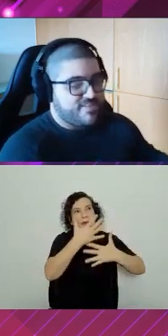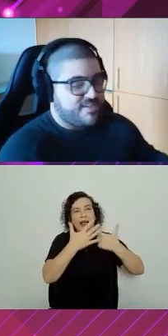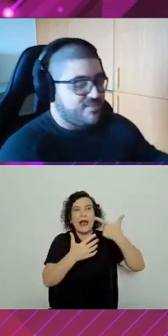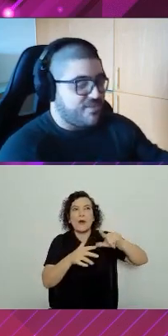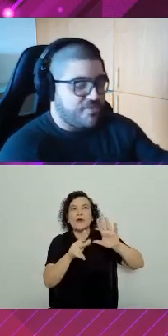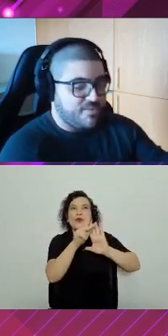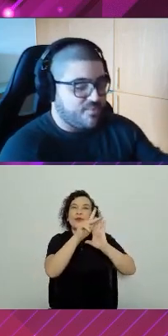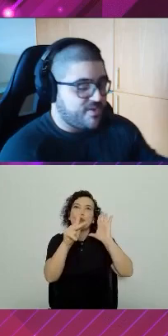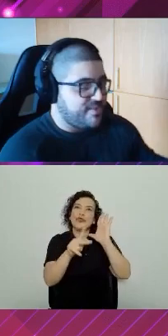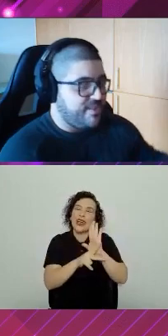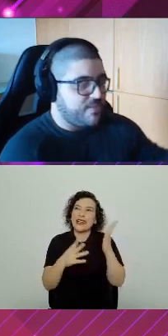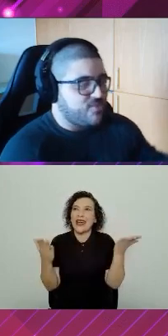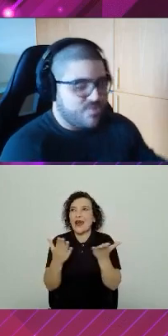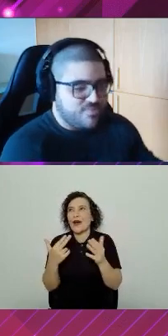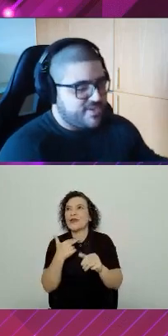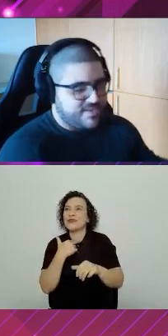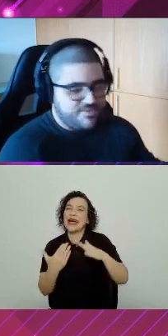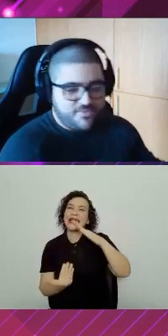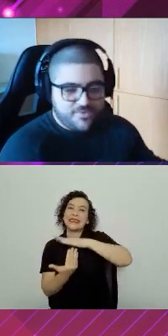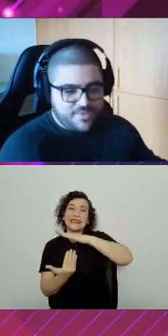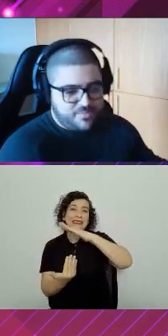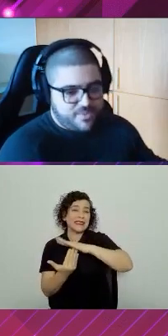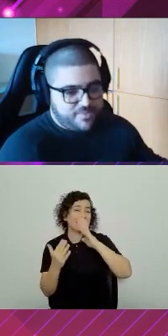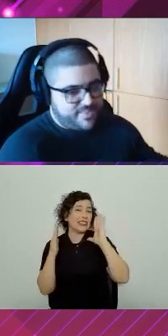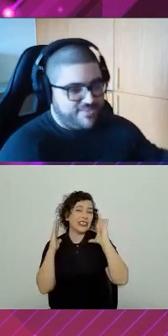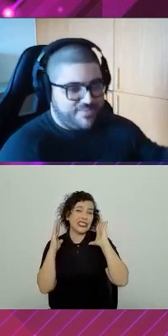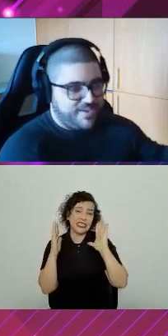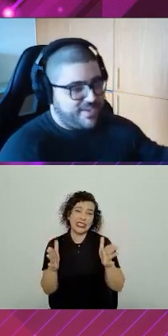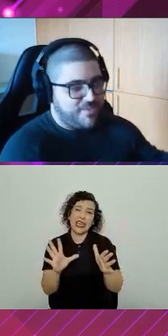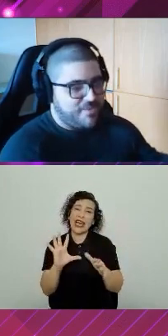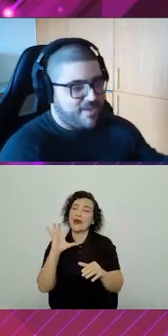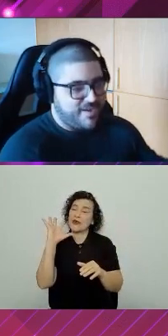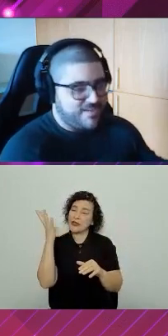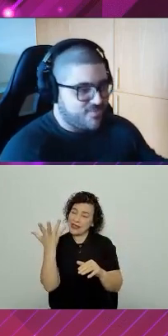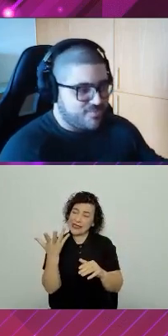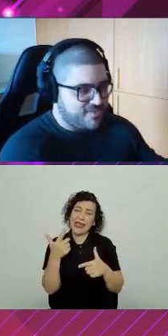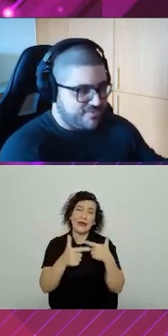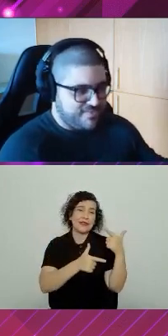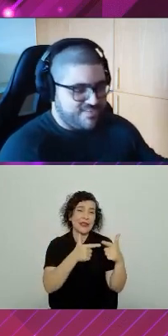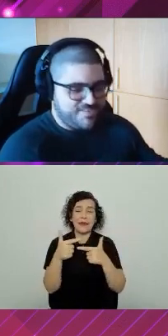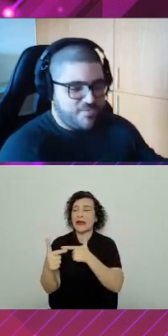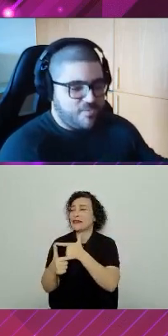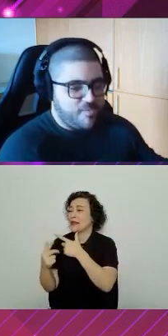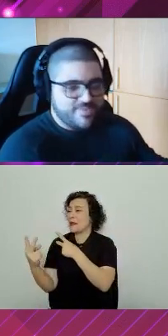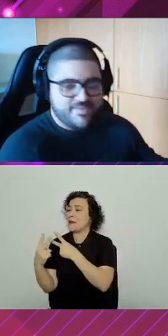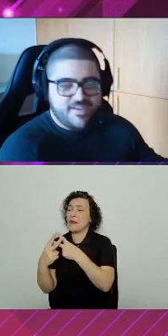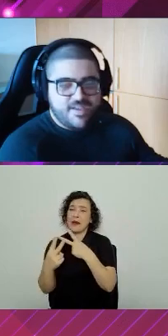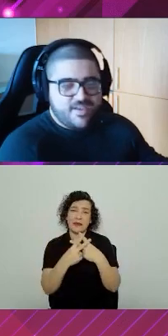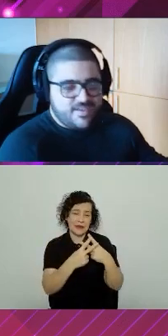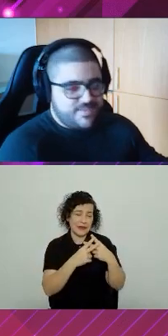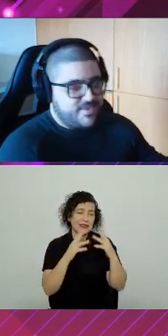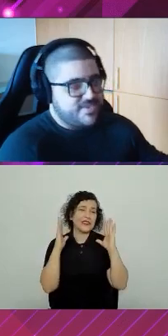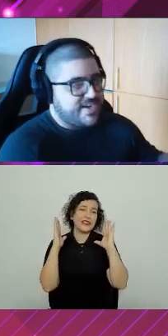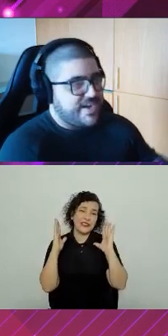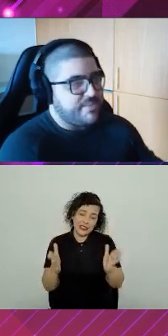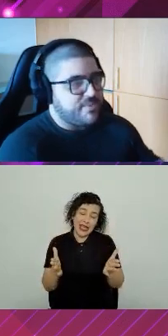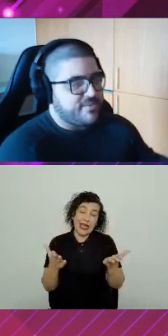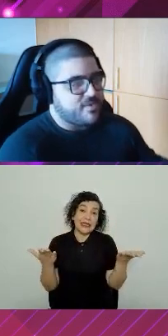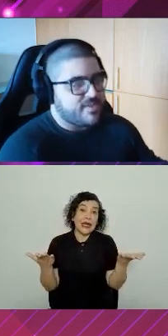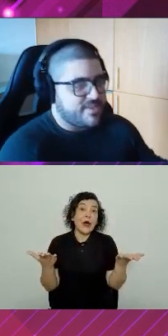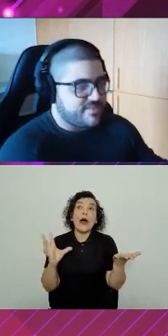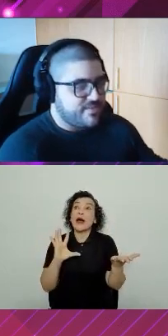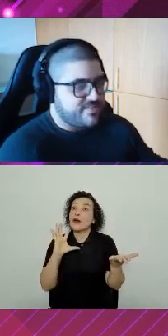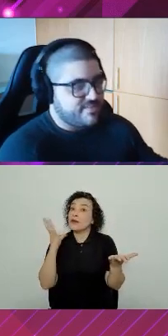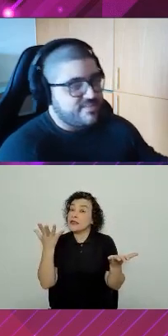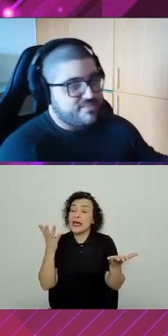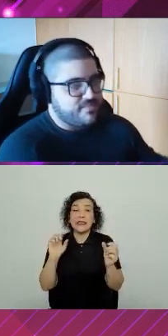não posso fazer isso agora porque tem alguém... Todo mundo já travou no deploy para dev, para QA em qualquer canto. Todo mundo já fez isso em algum momento. Então, a gente acaba com